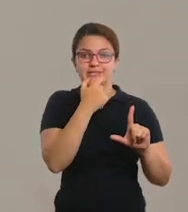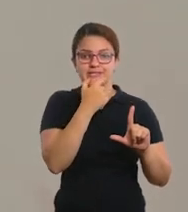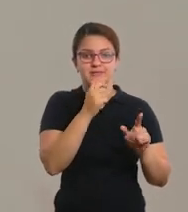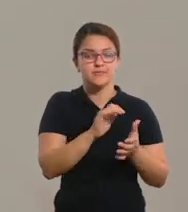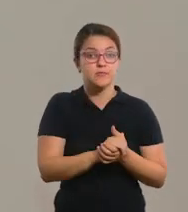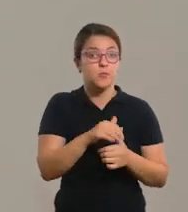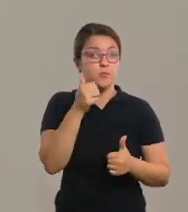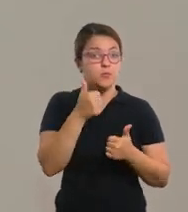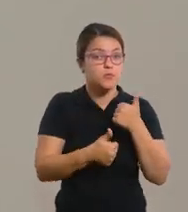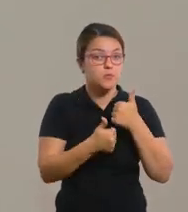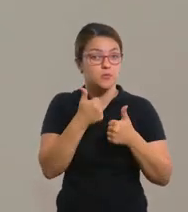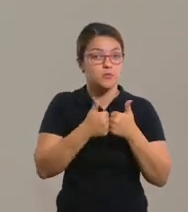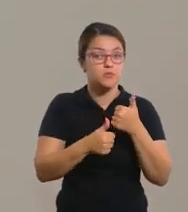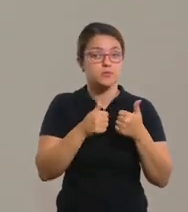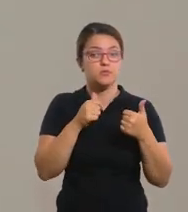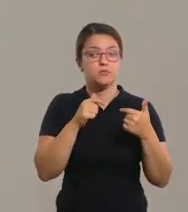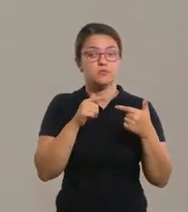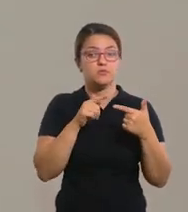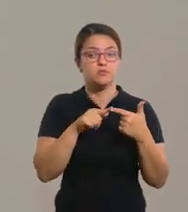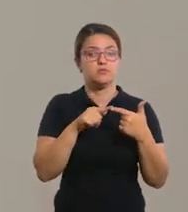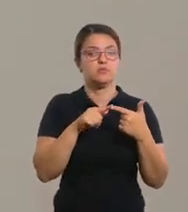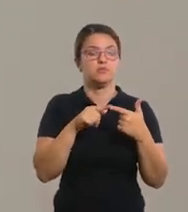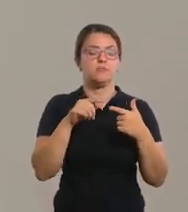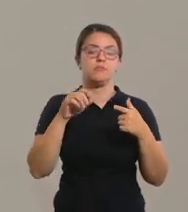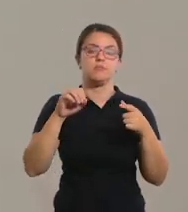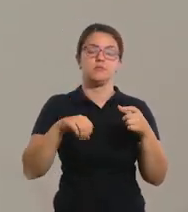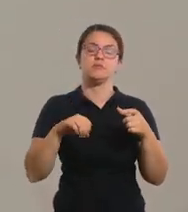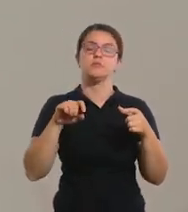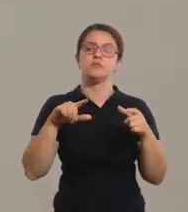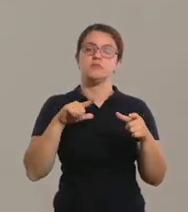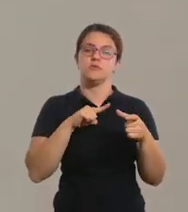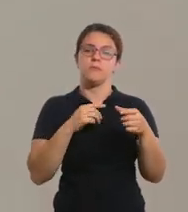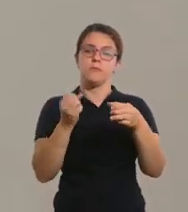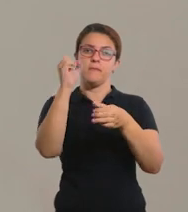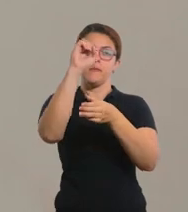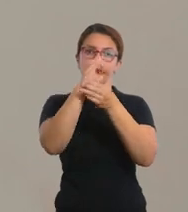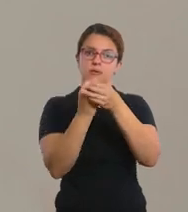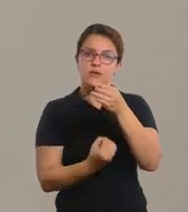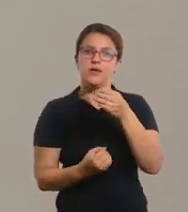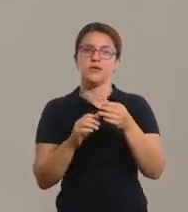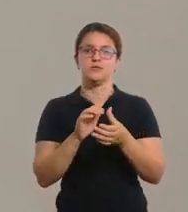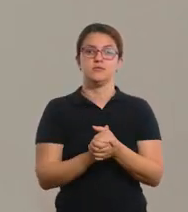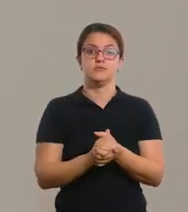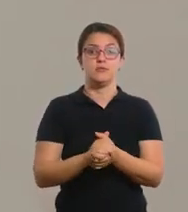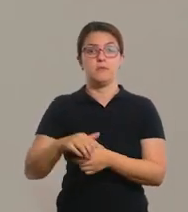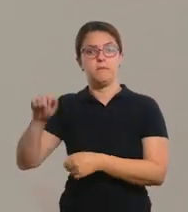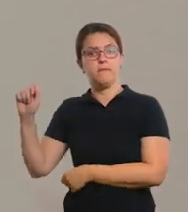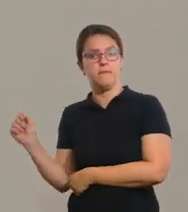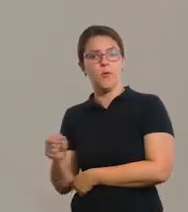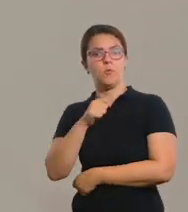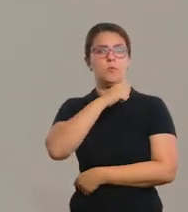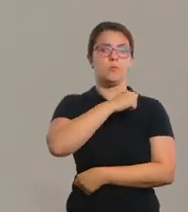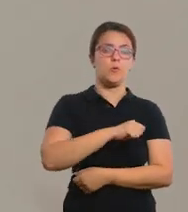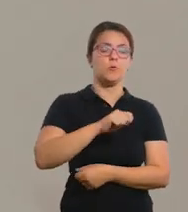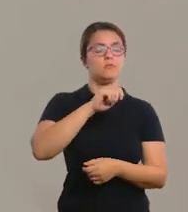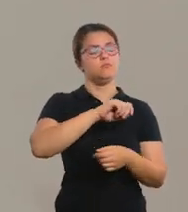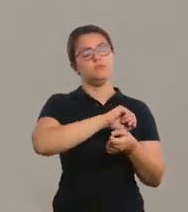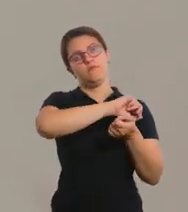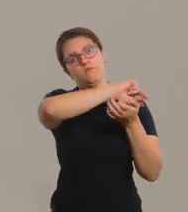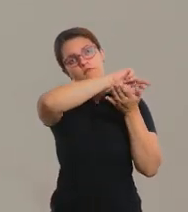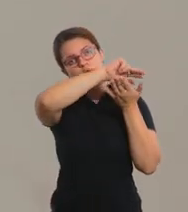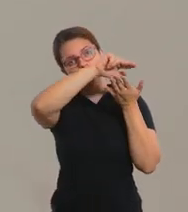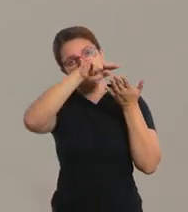Então, tem o futebol, o soccer, o basquetebol, o tênis. E vocês irão escolher desses